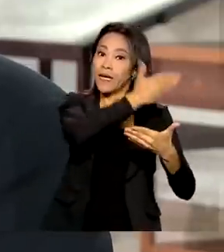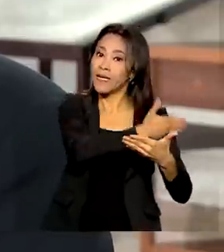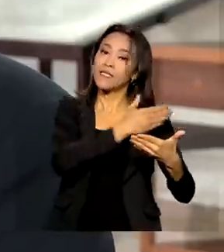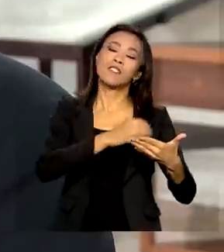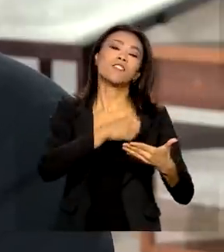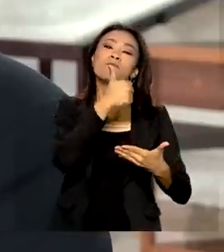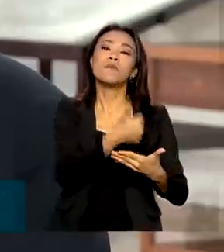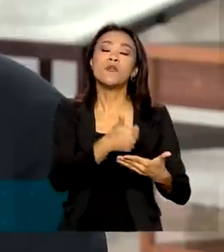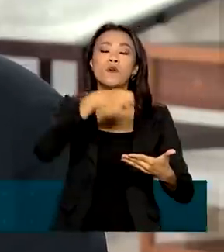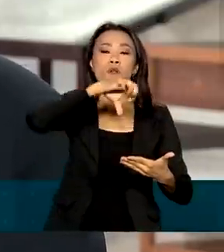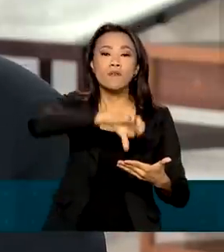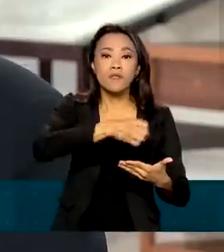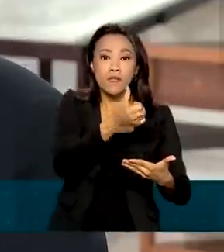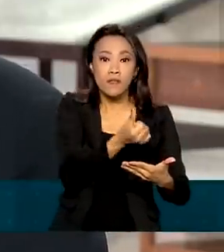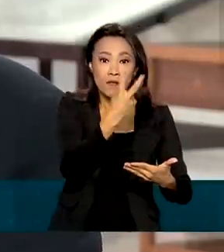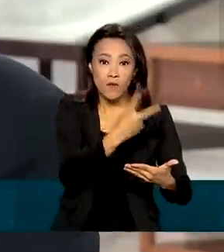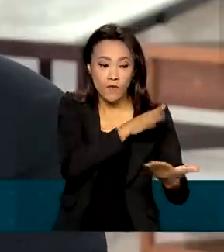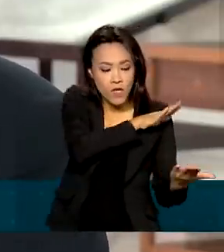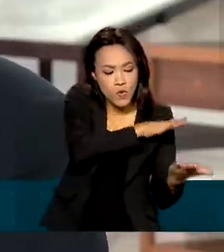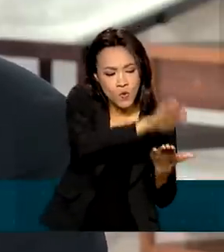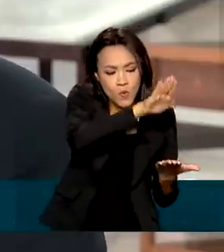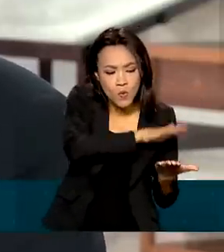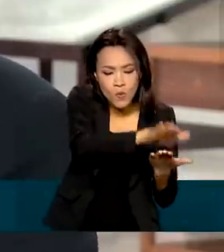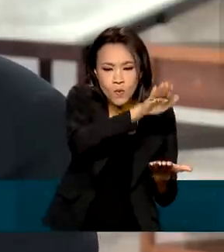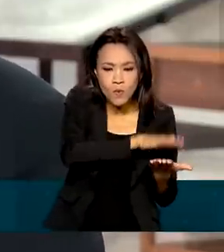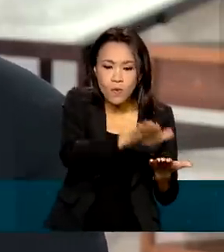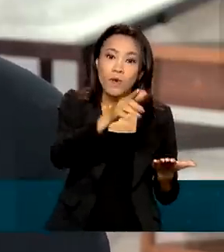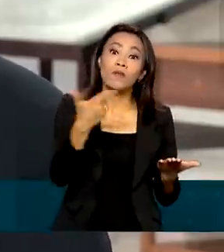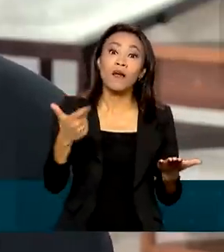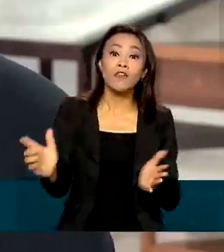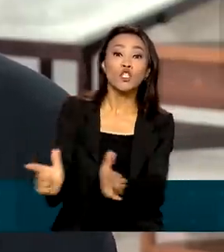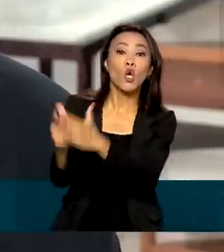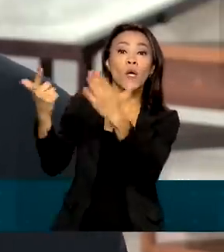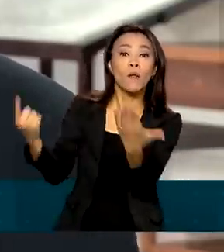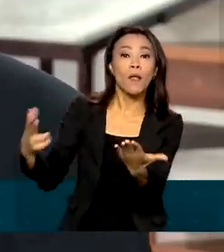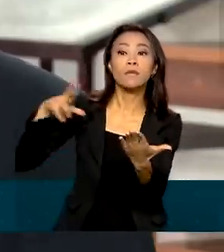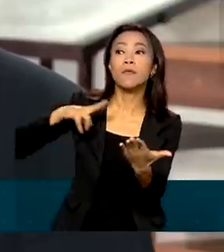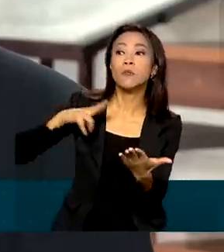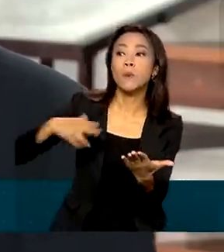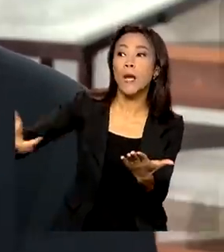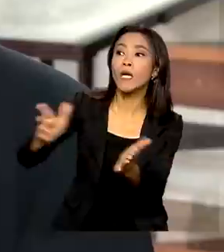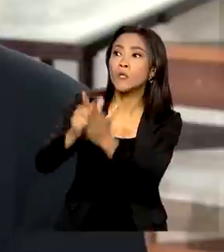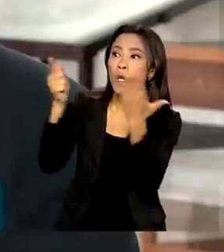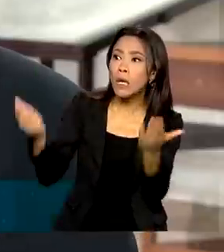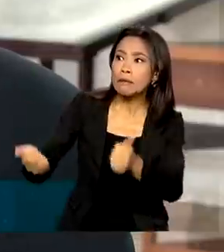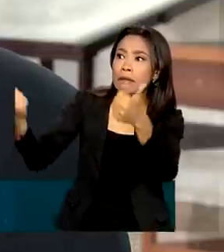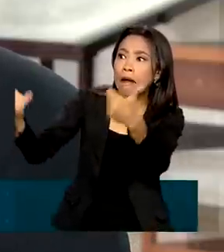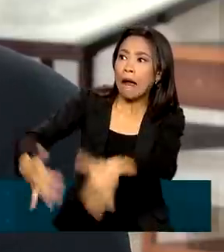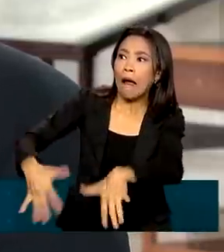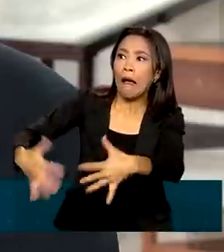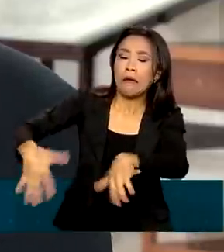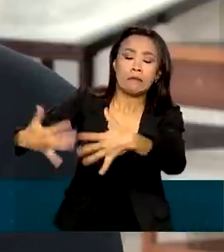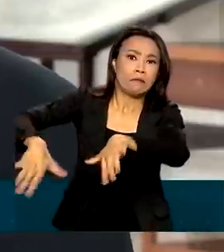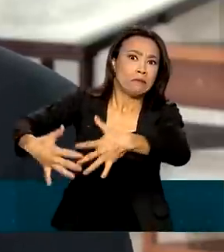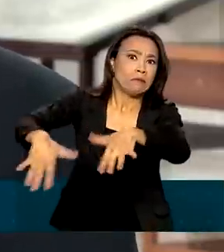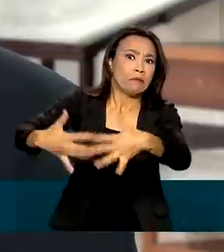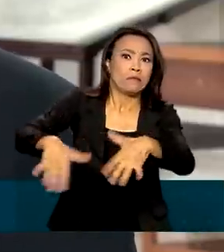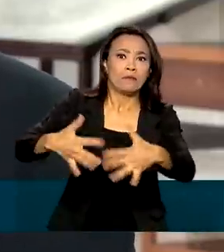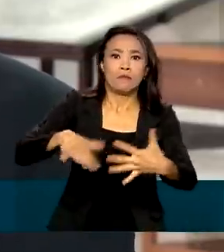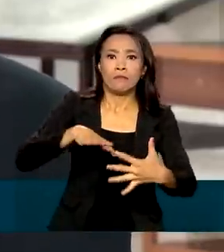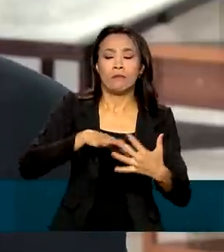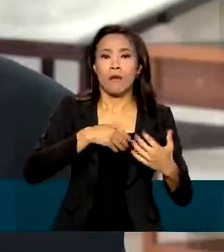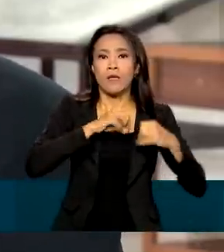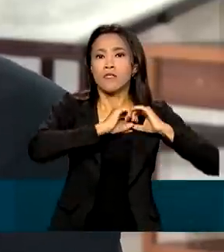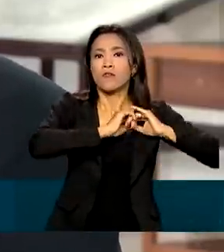1862, ele estava sendo publicado as matérias em jornais particulares e havia um custo muito grande para